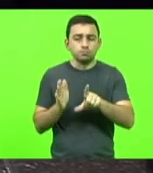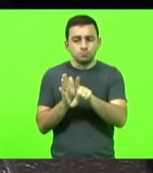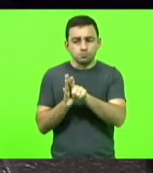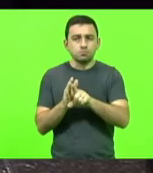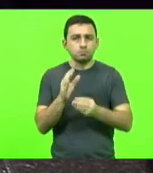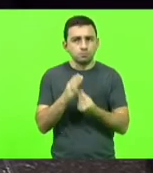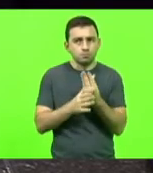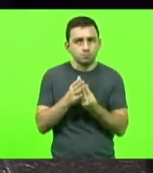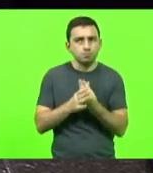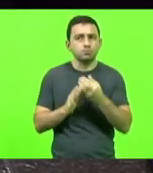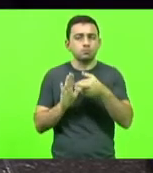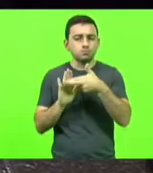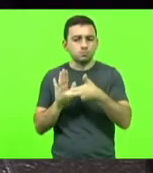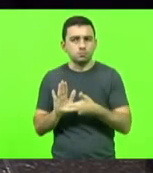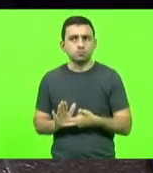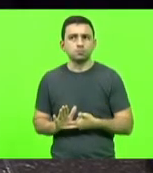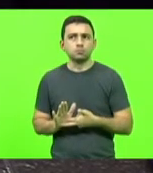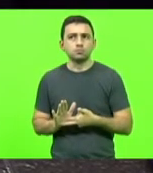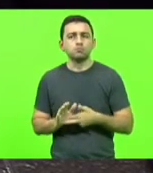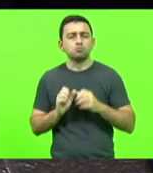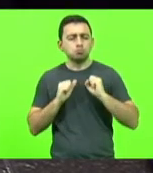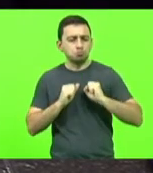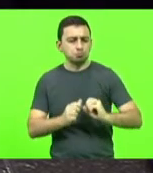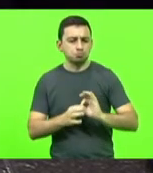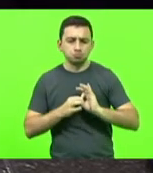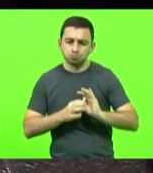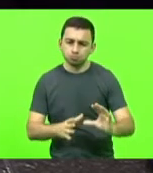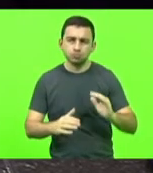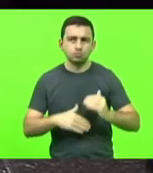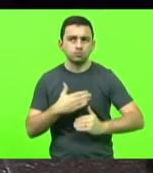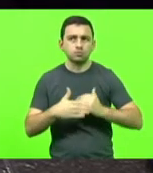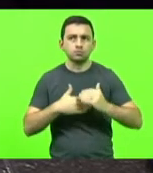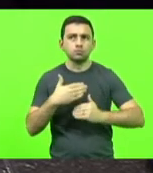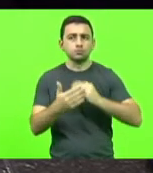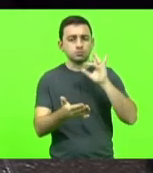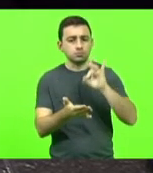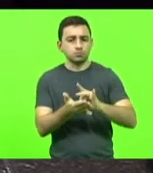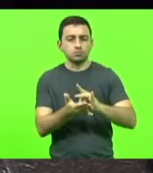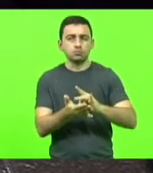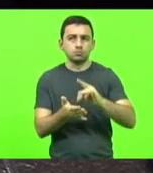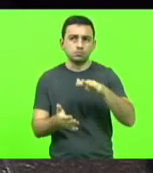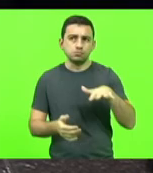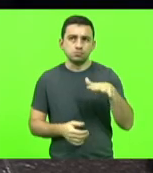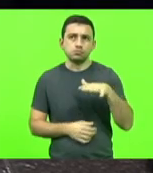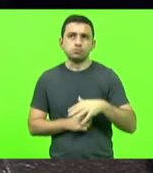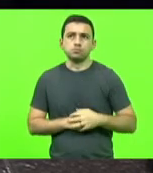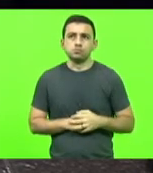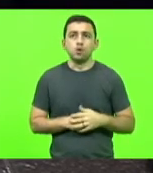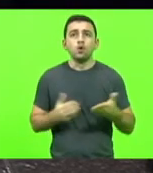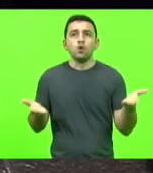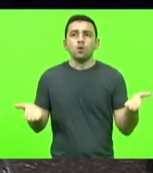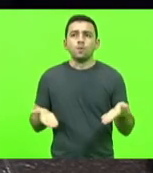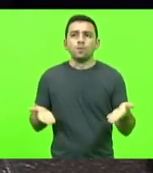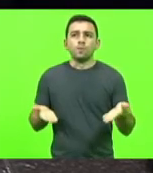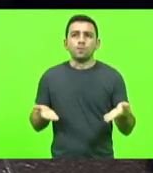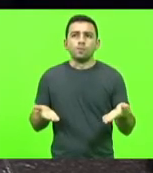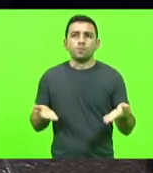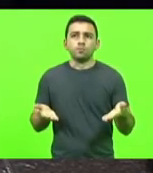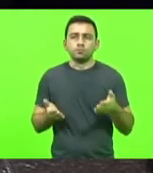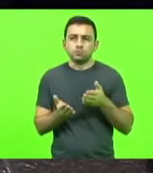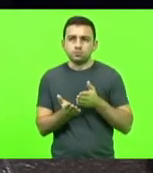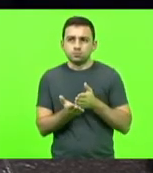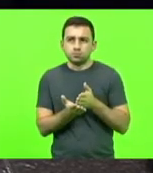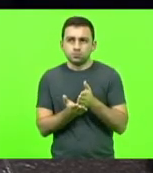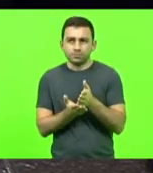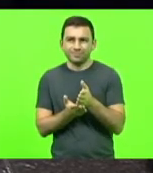e permitir o desenvolvimento com a realidade local hoje numa linha do ribeirão por